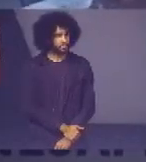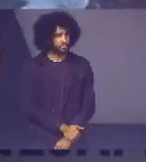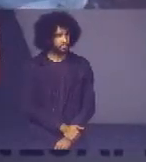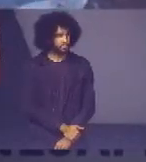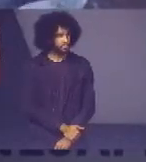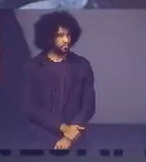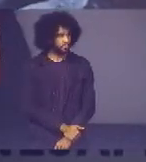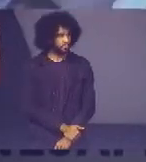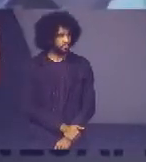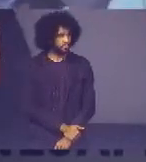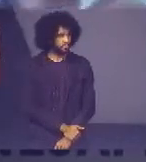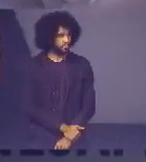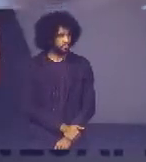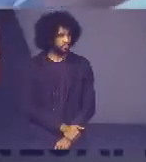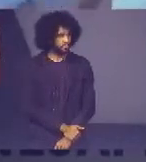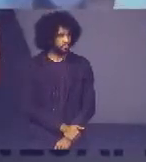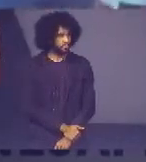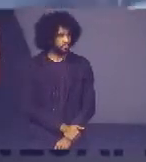Com